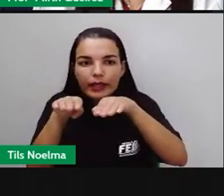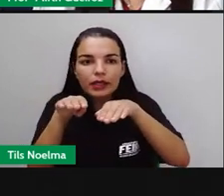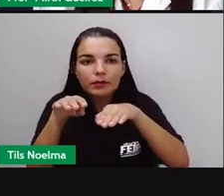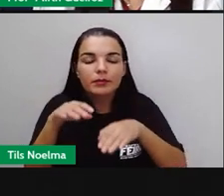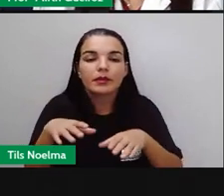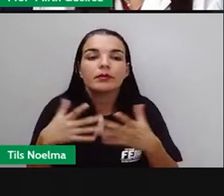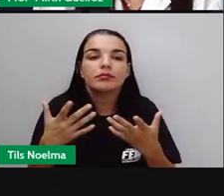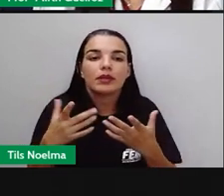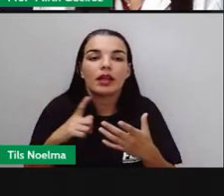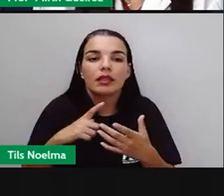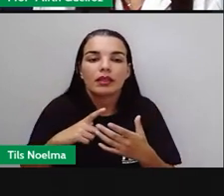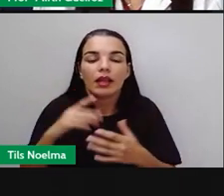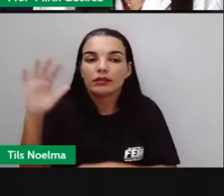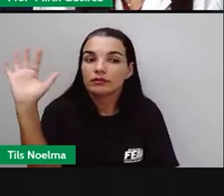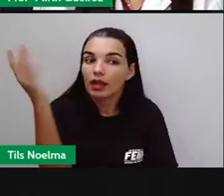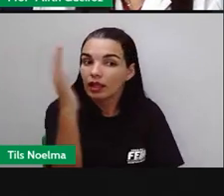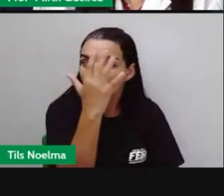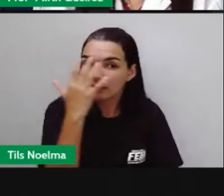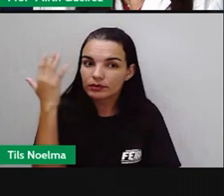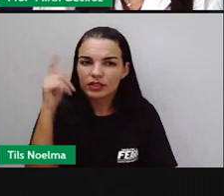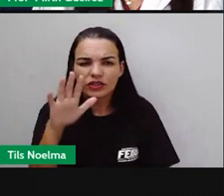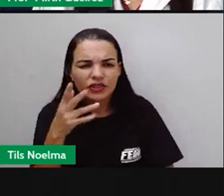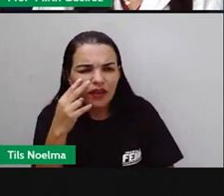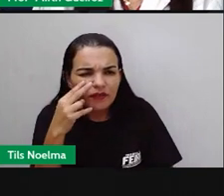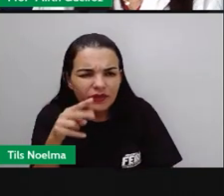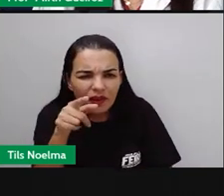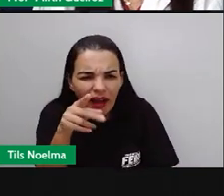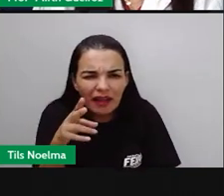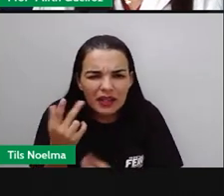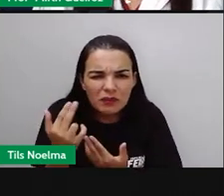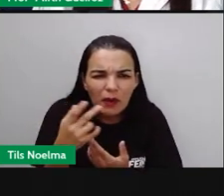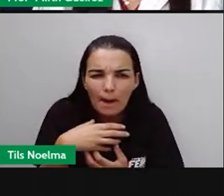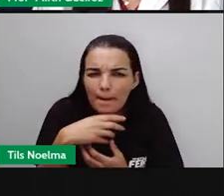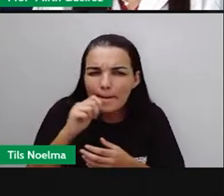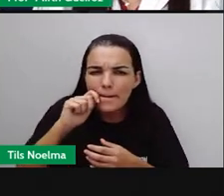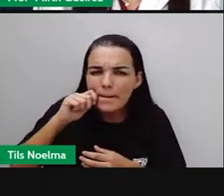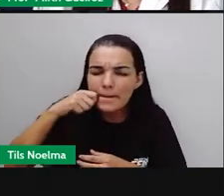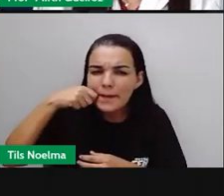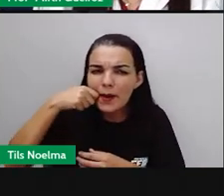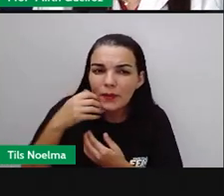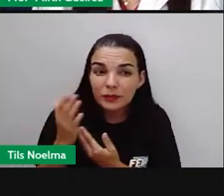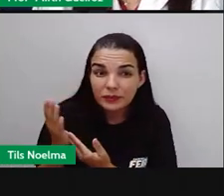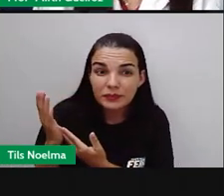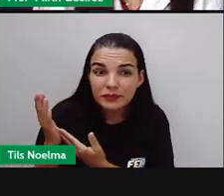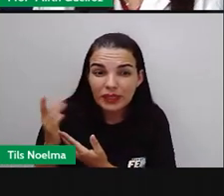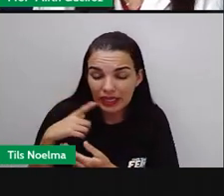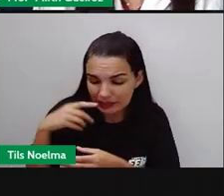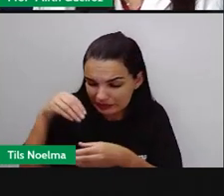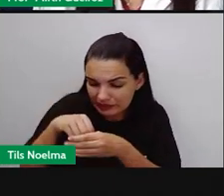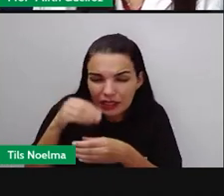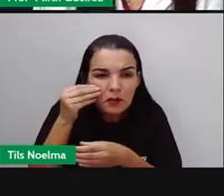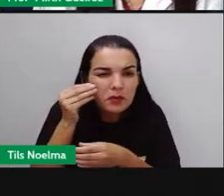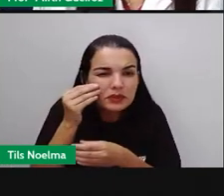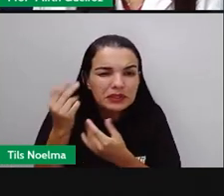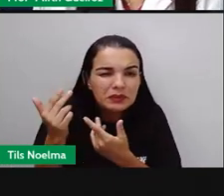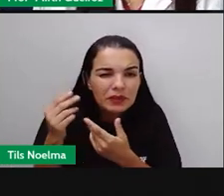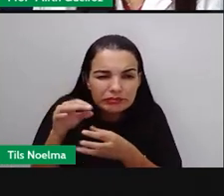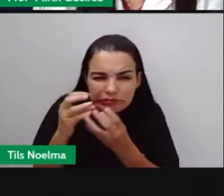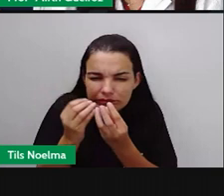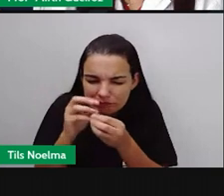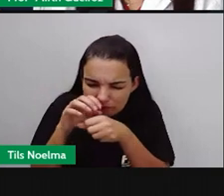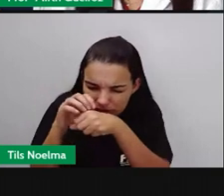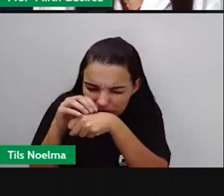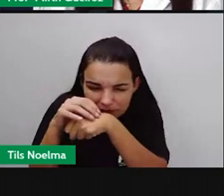pano? Vocês já viram bolô em pano, já? Aquele bolô ali nada mais é do que fungos. E ele serve também para ajudar na